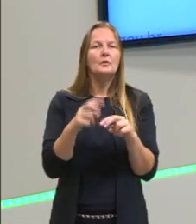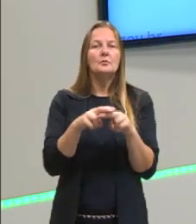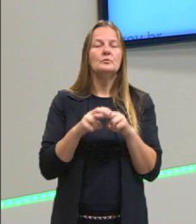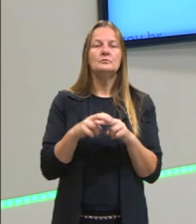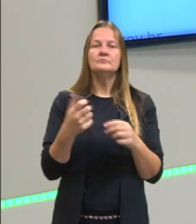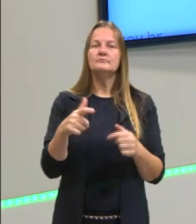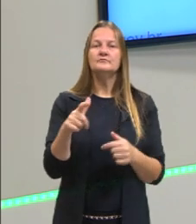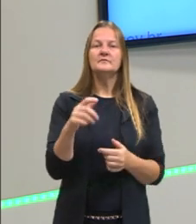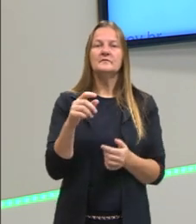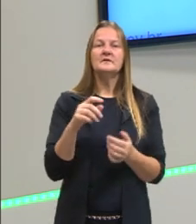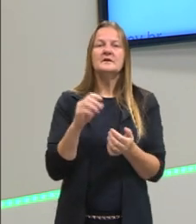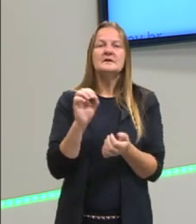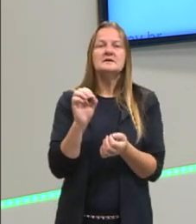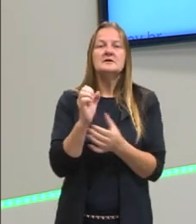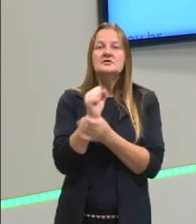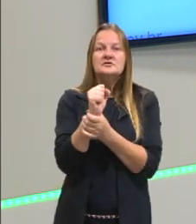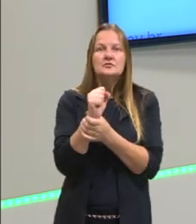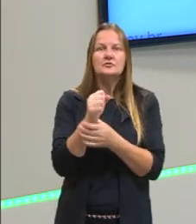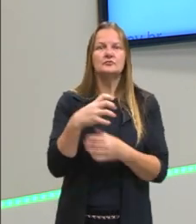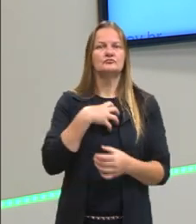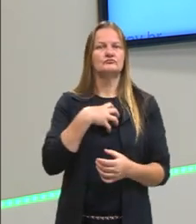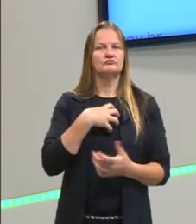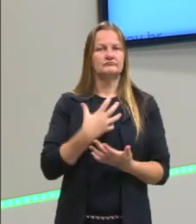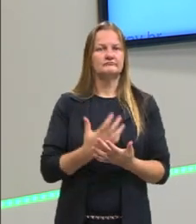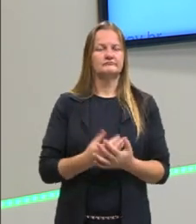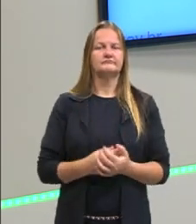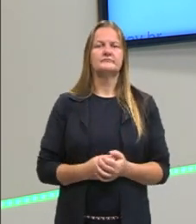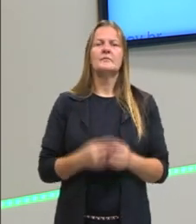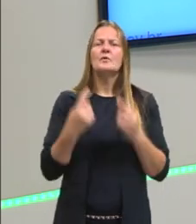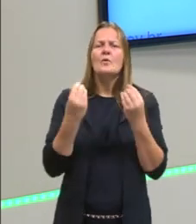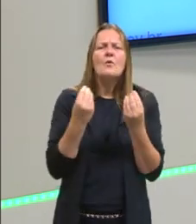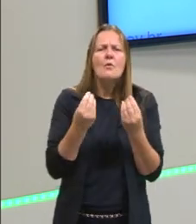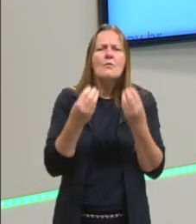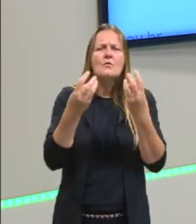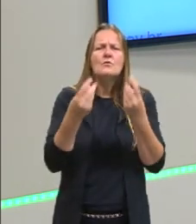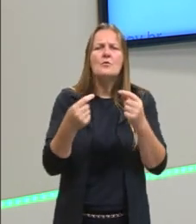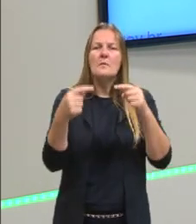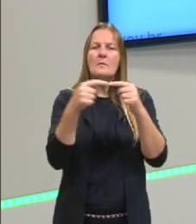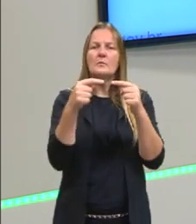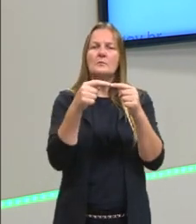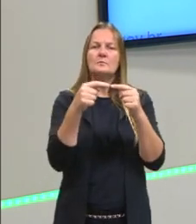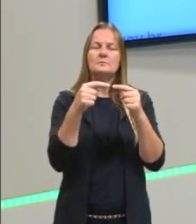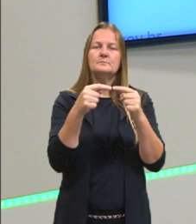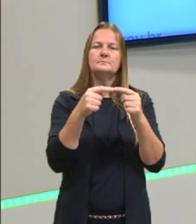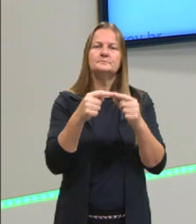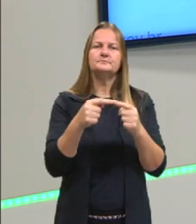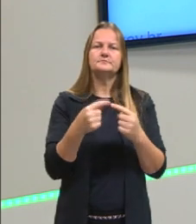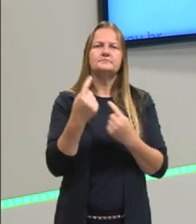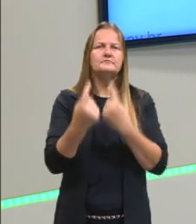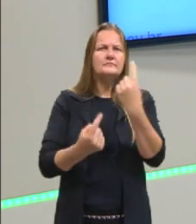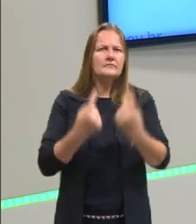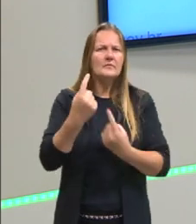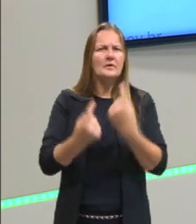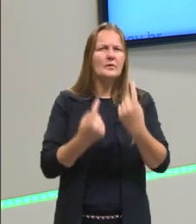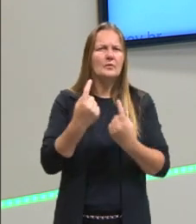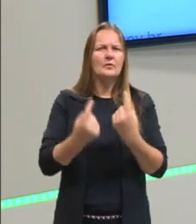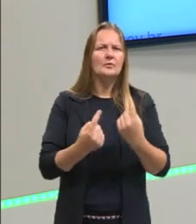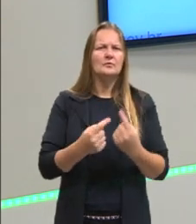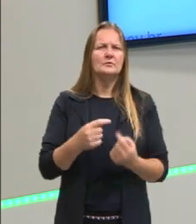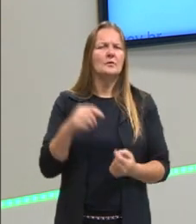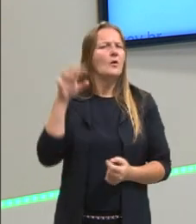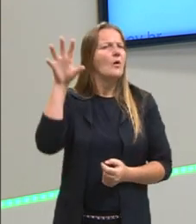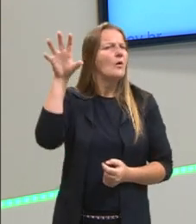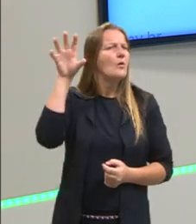há nada muito seguro nos sentidos. E também por outros motivos. Alguns sentidos, por exemplo, nós podemos